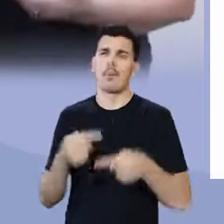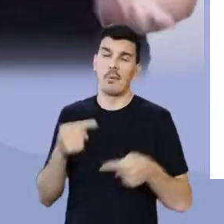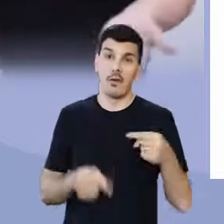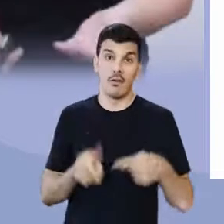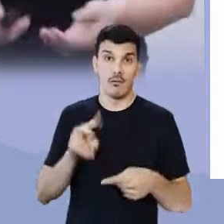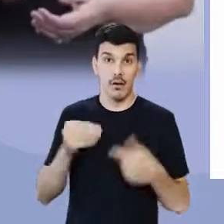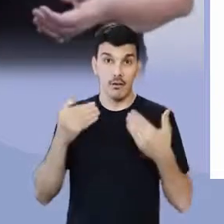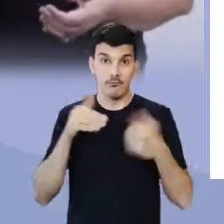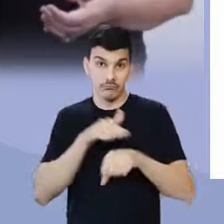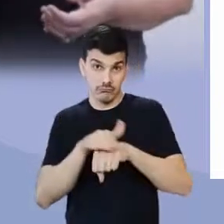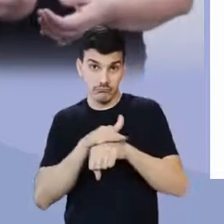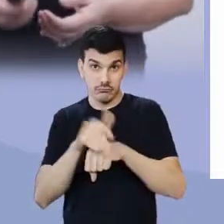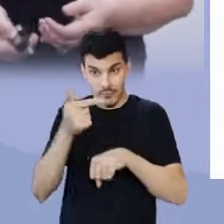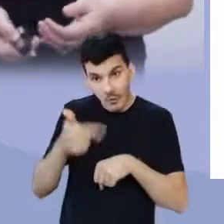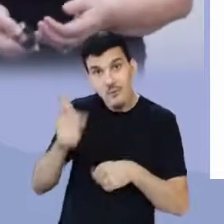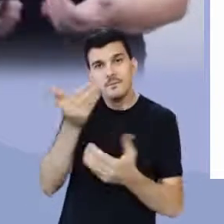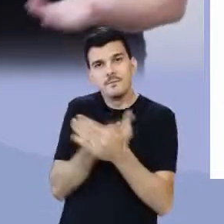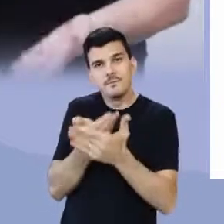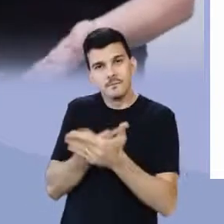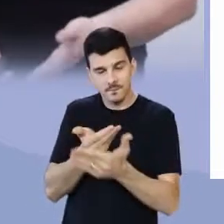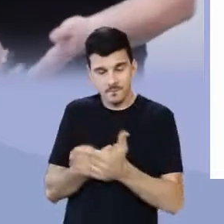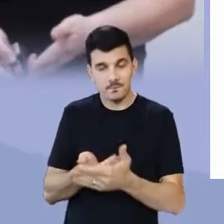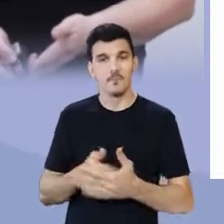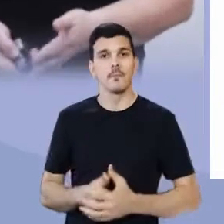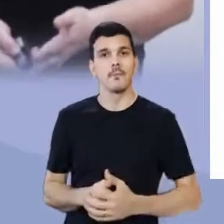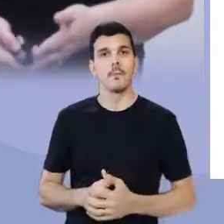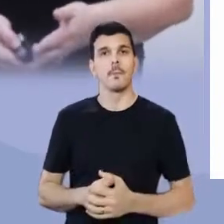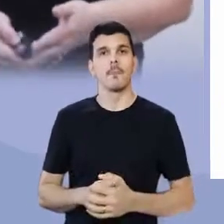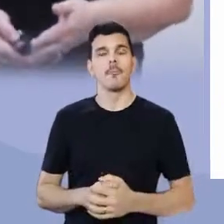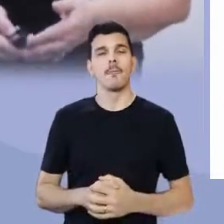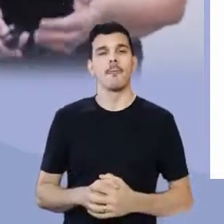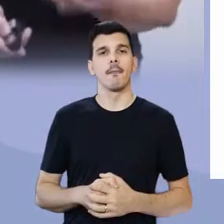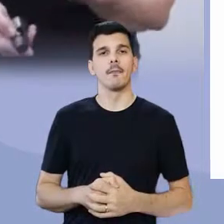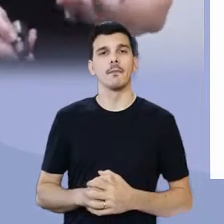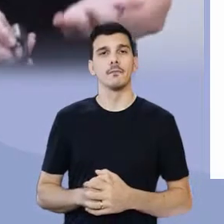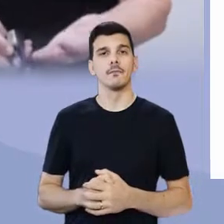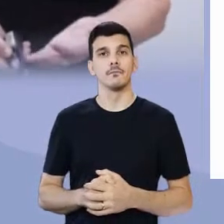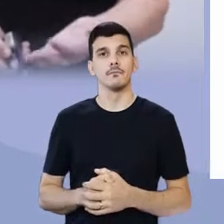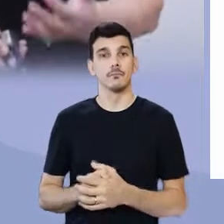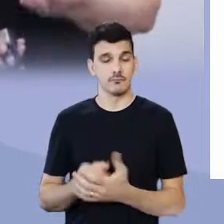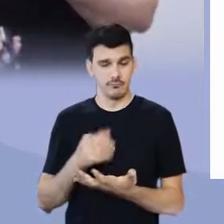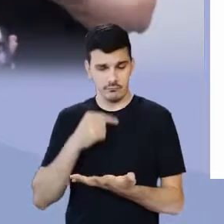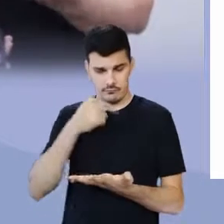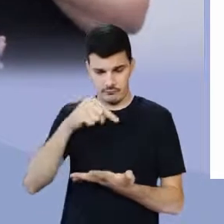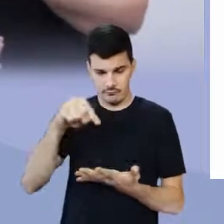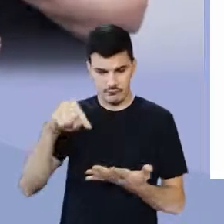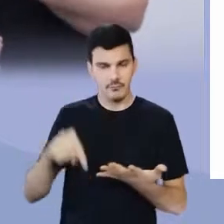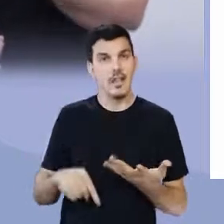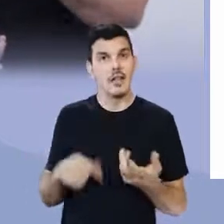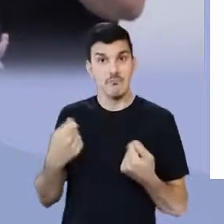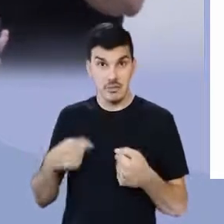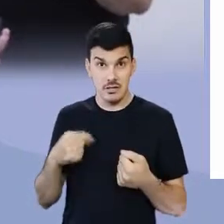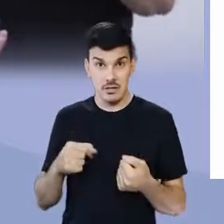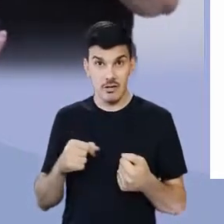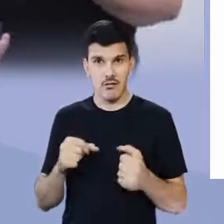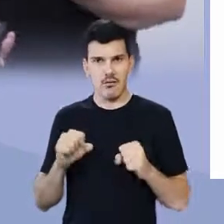nós discutiremos, que nós conversaremos ao longo das próximas aulas. E esses caminhos precisam ser